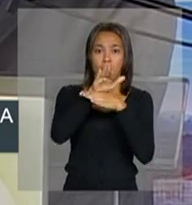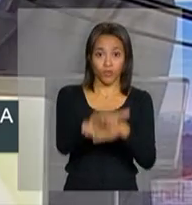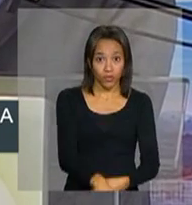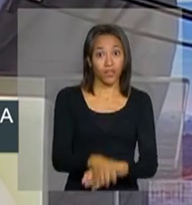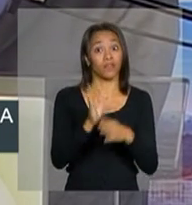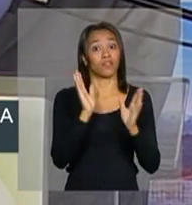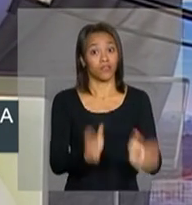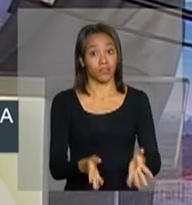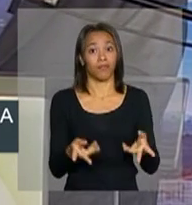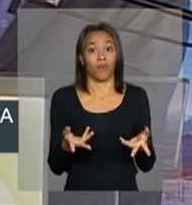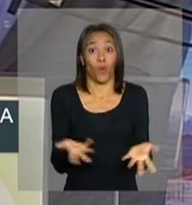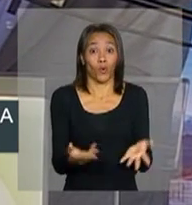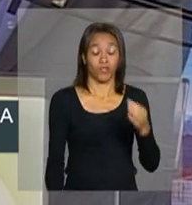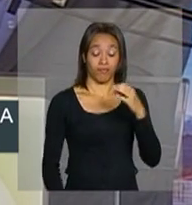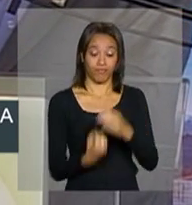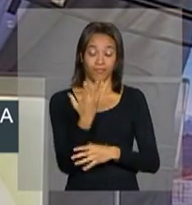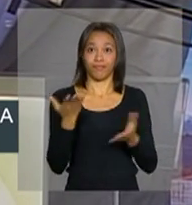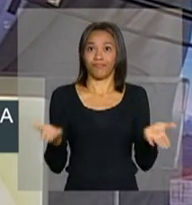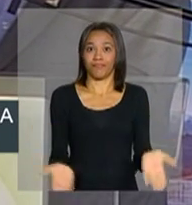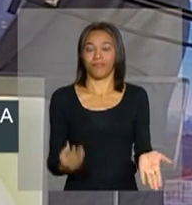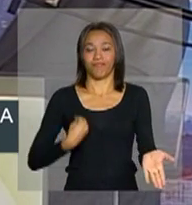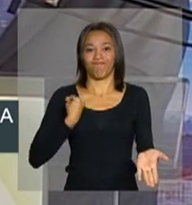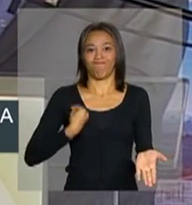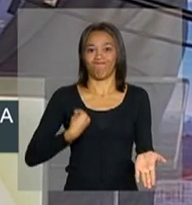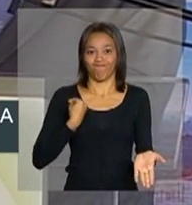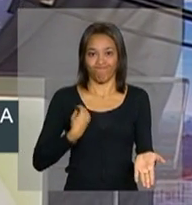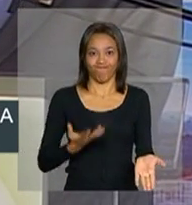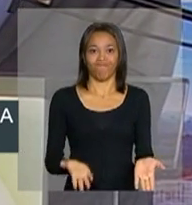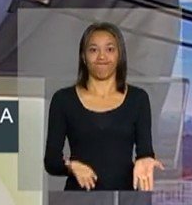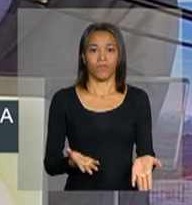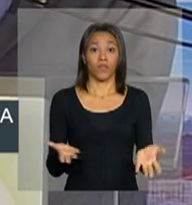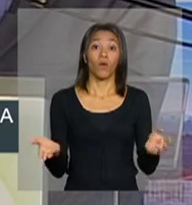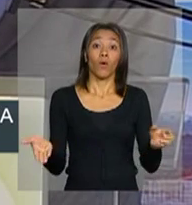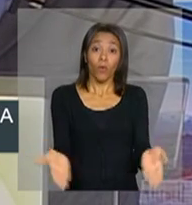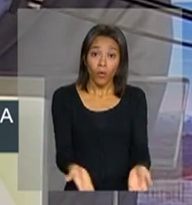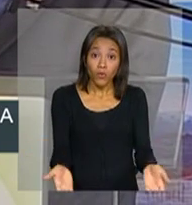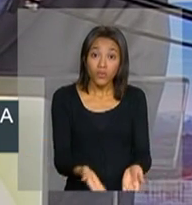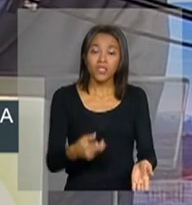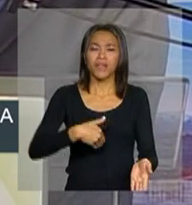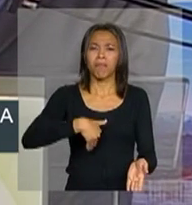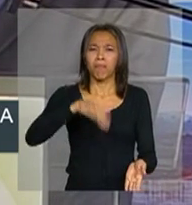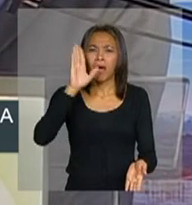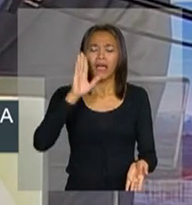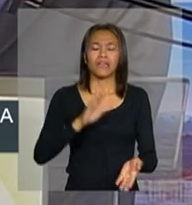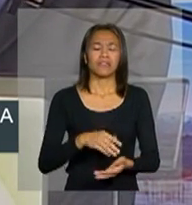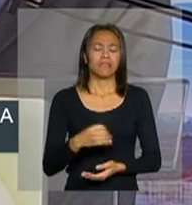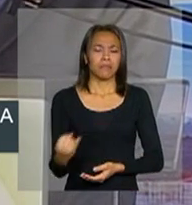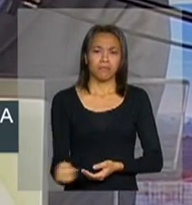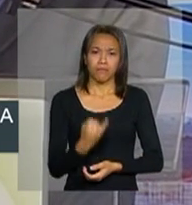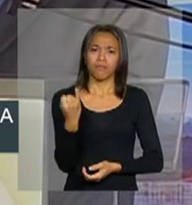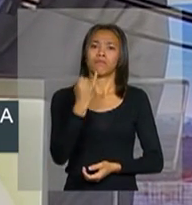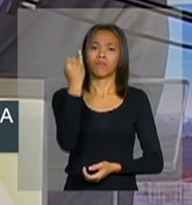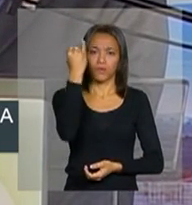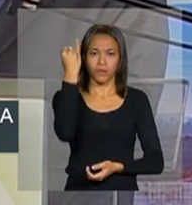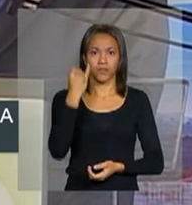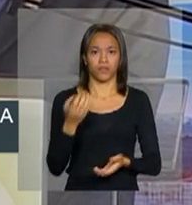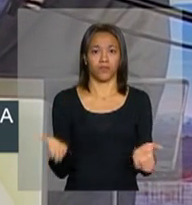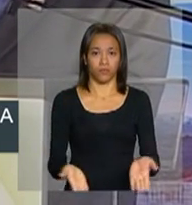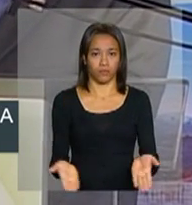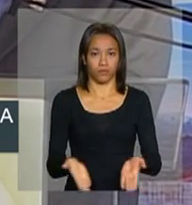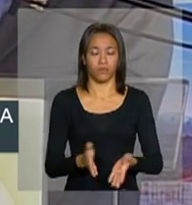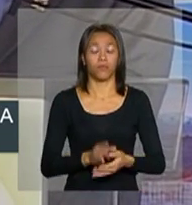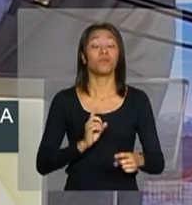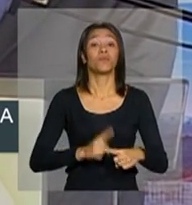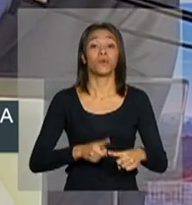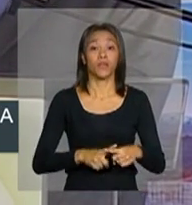na estática do nada. Este momento, pois, é o momento da mais rica e importante, tanto